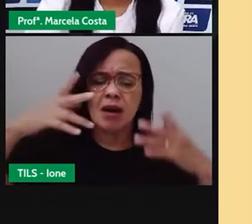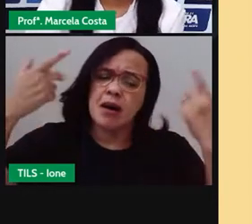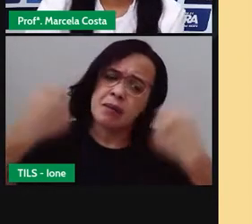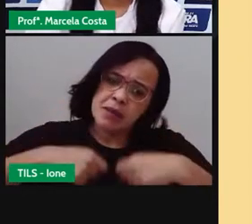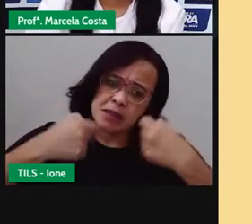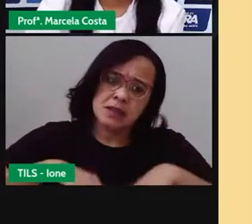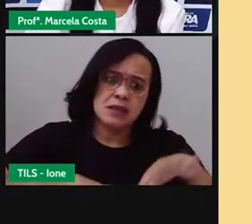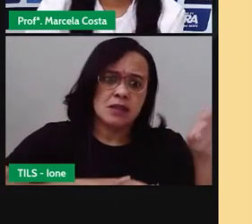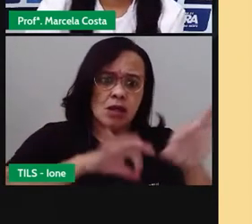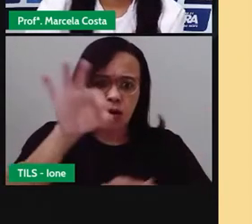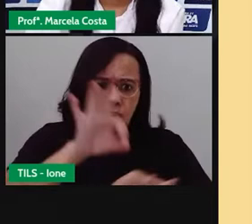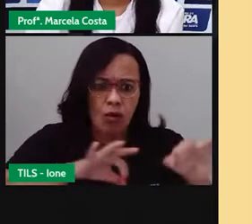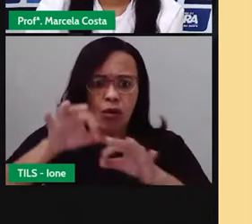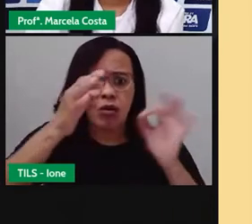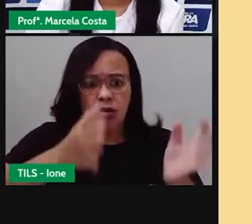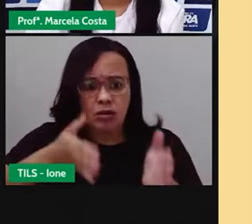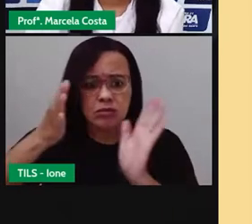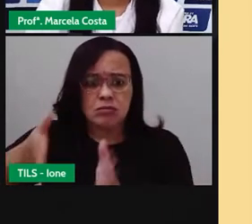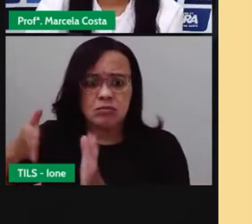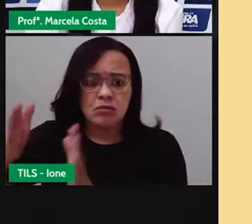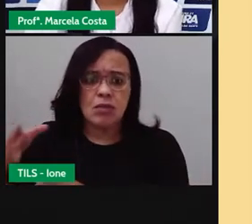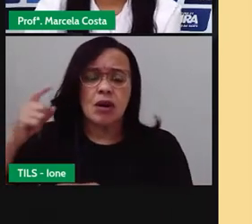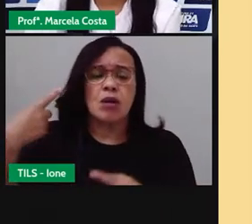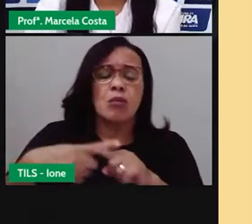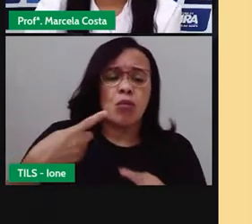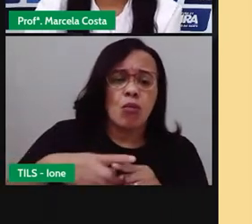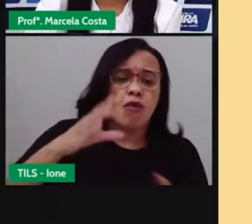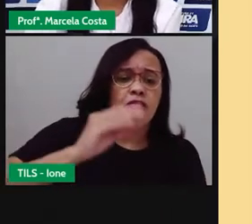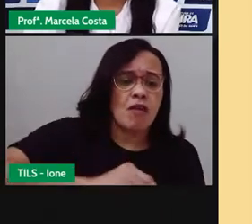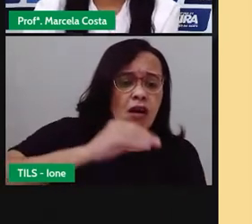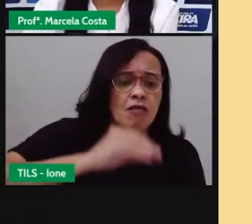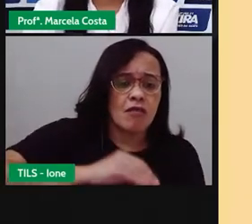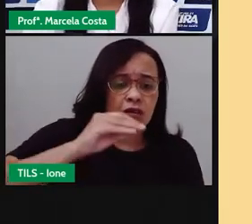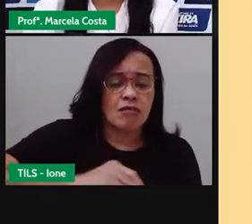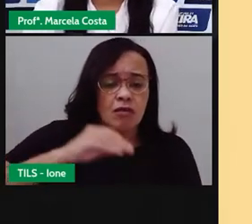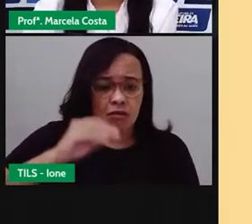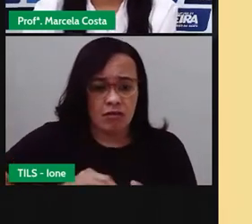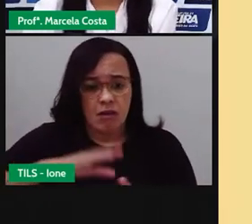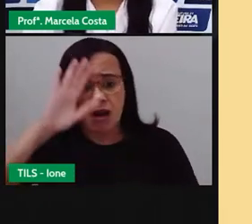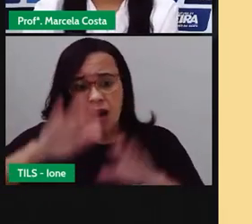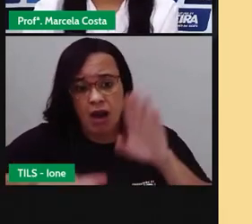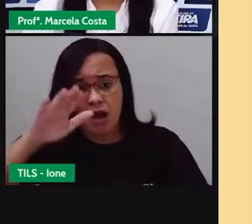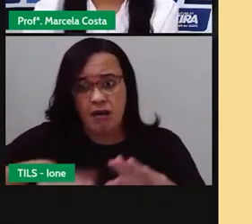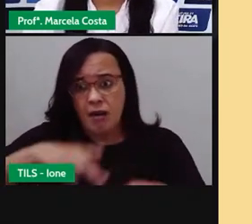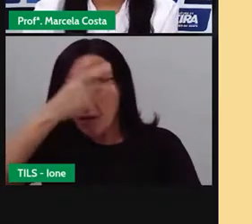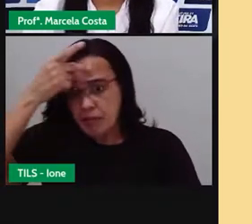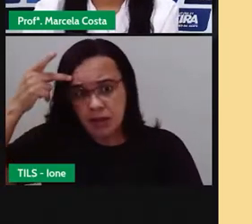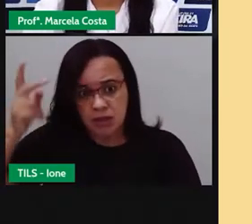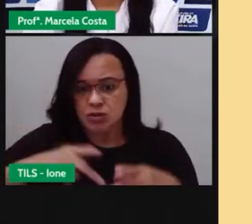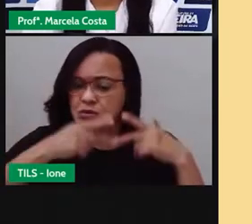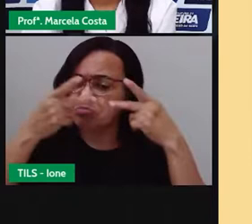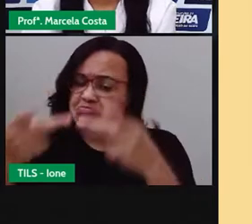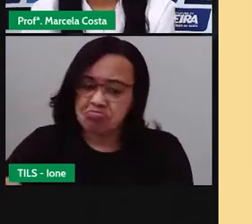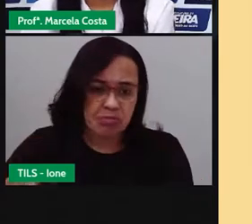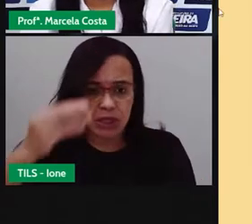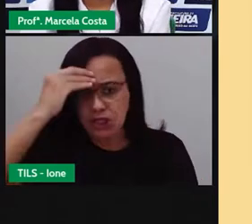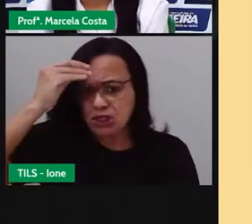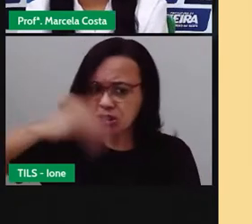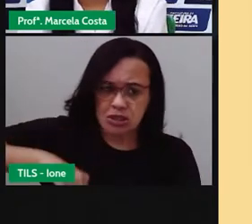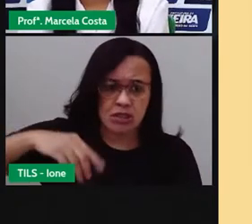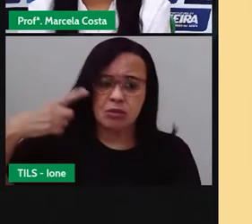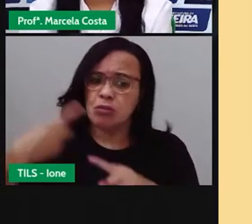Comerciantes dos bosques sentem a fuga dos clientes que deixam de fazer compras no local ou